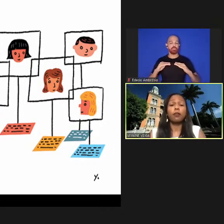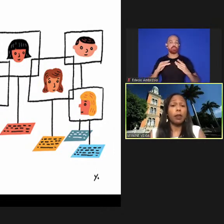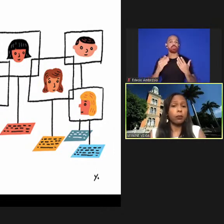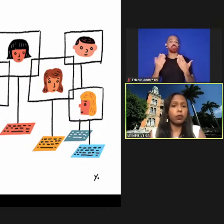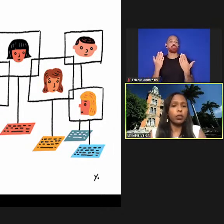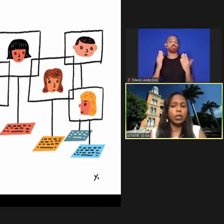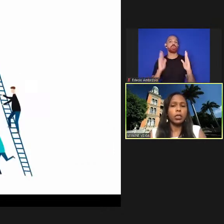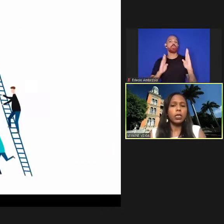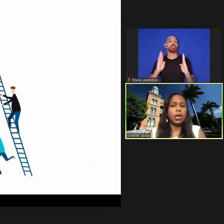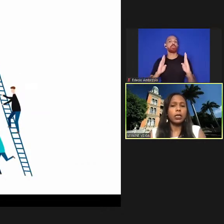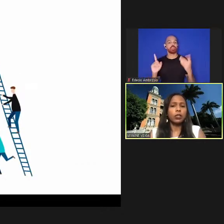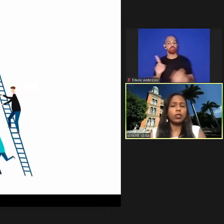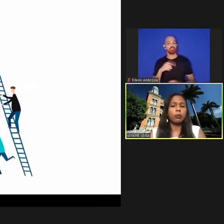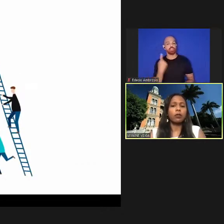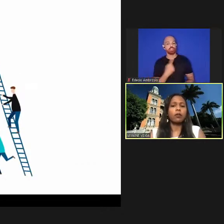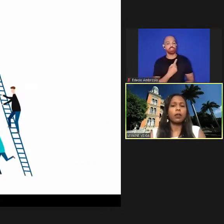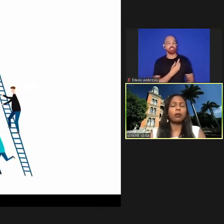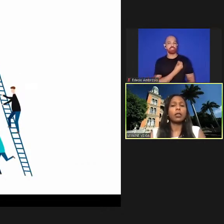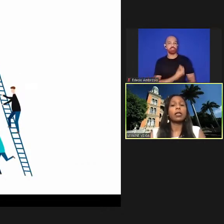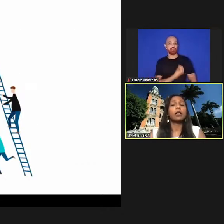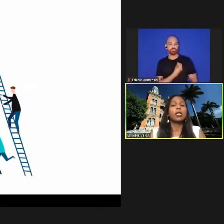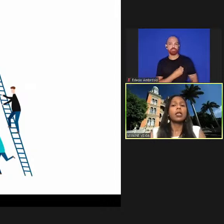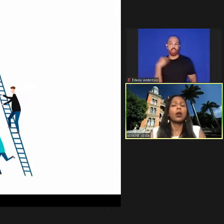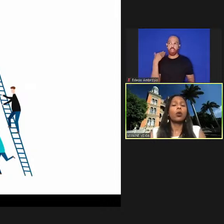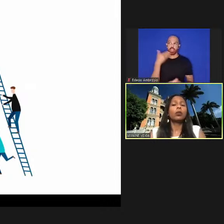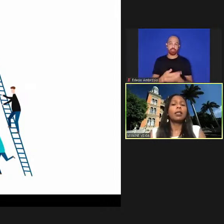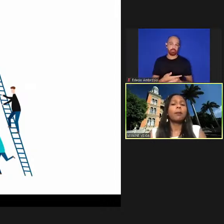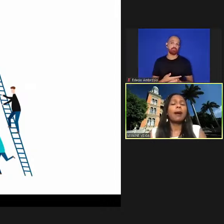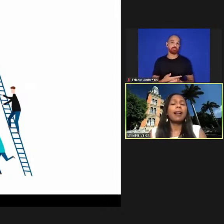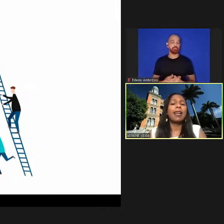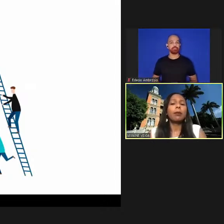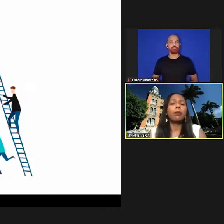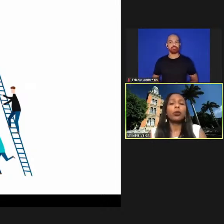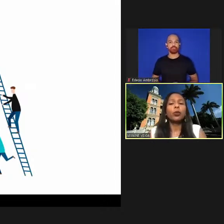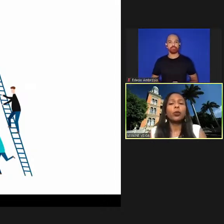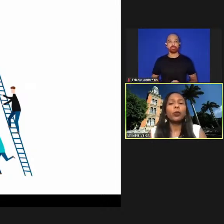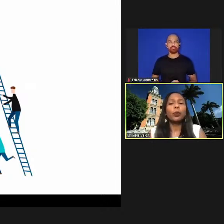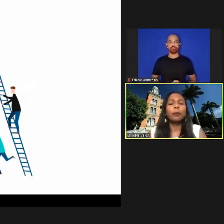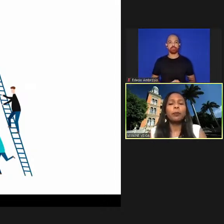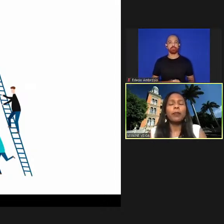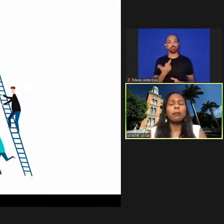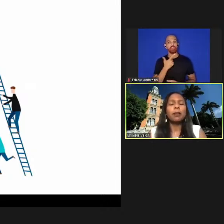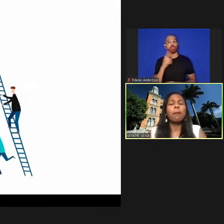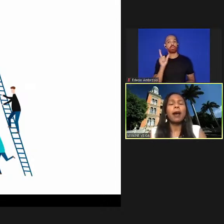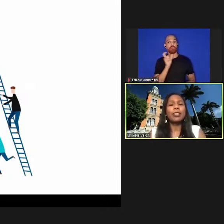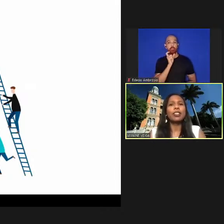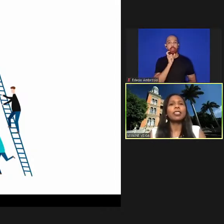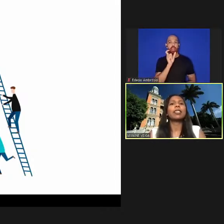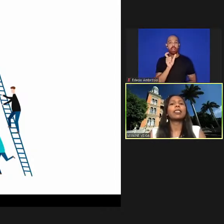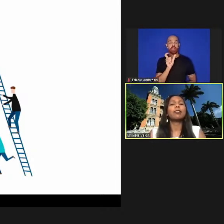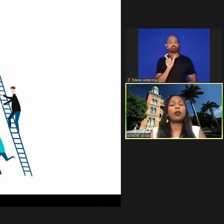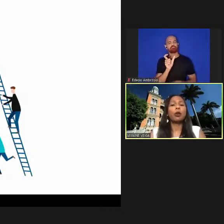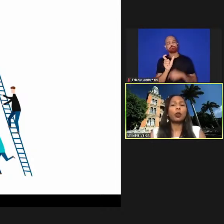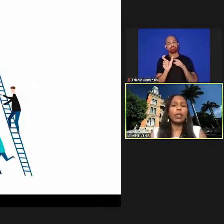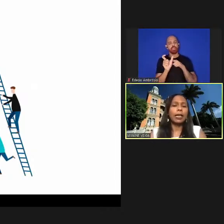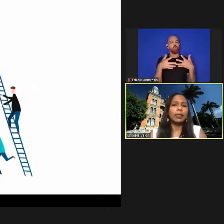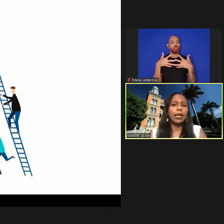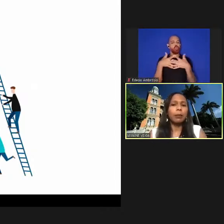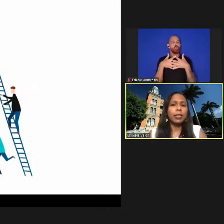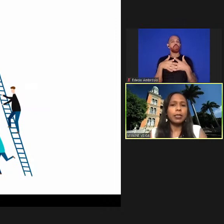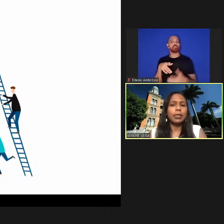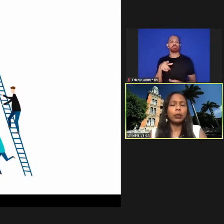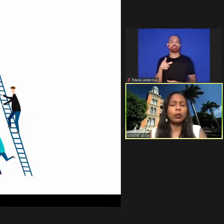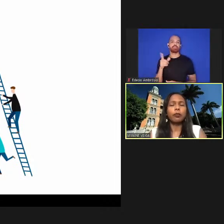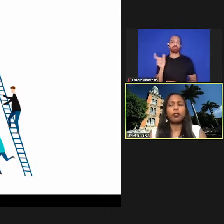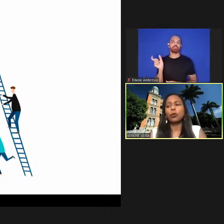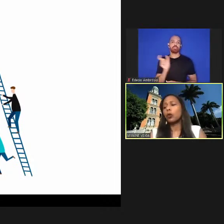vivemos e que ainda estamos vivendo né outra palavra muito emblemática que foi colocada na